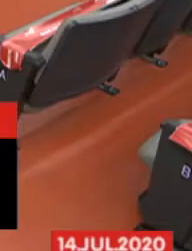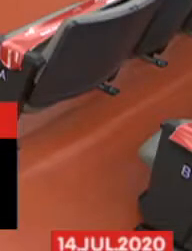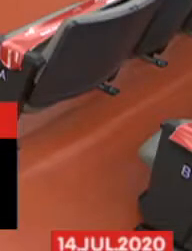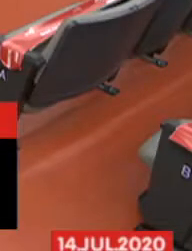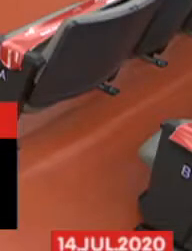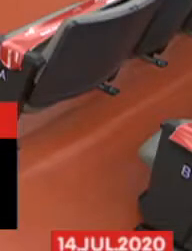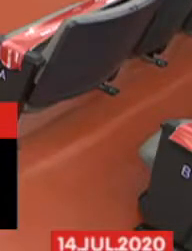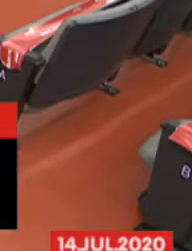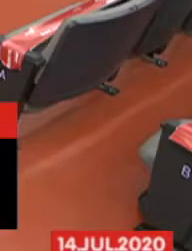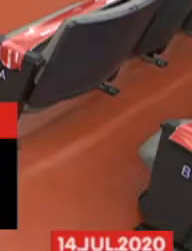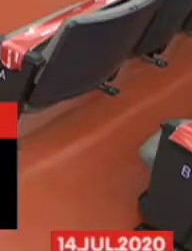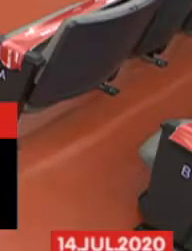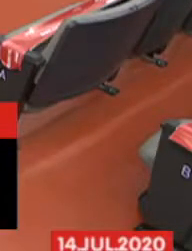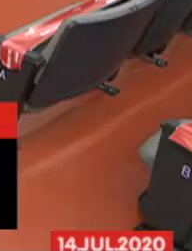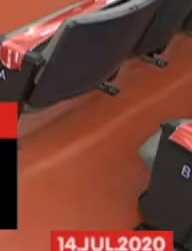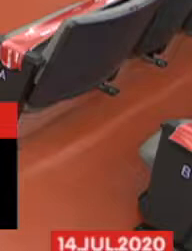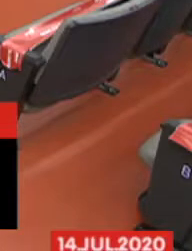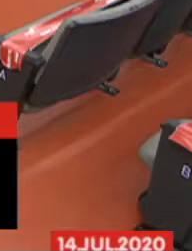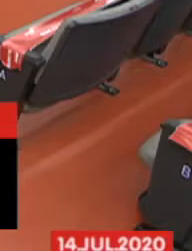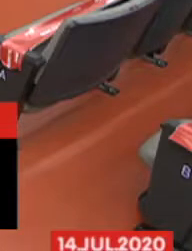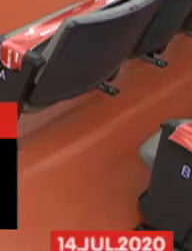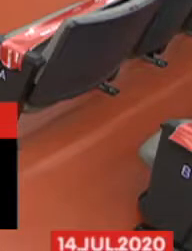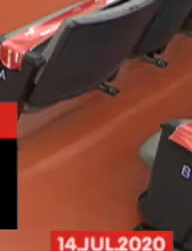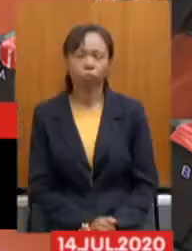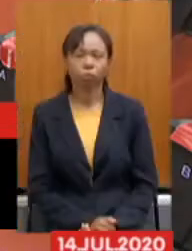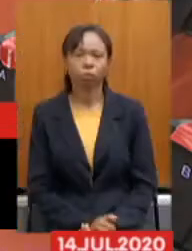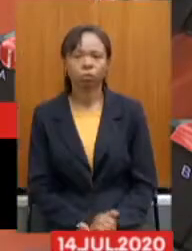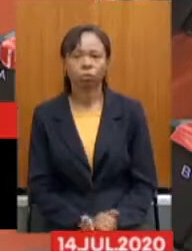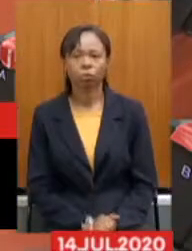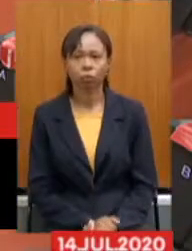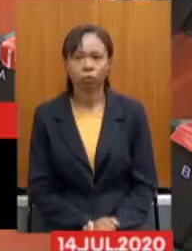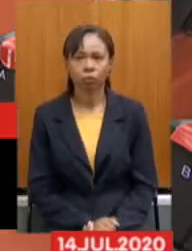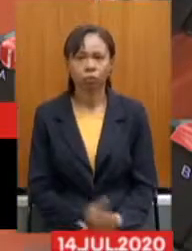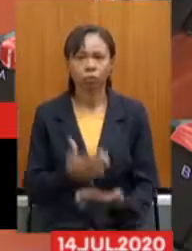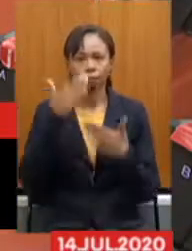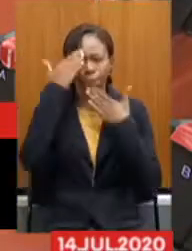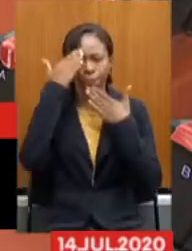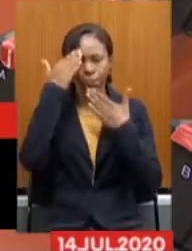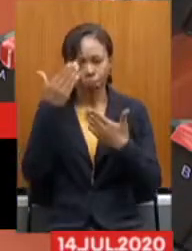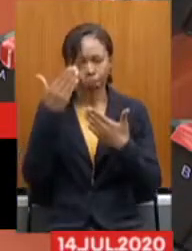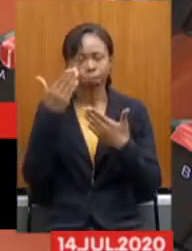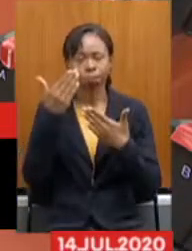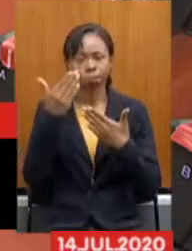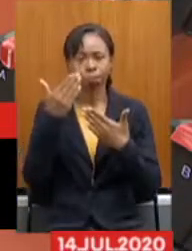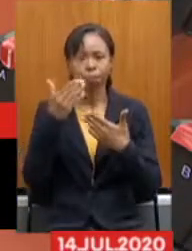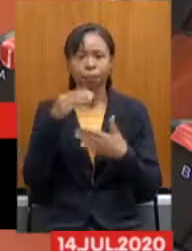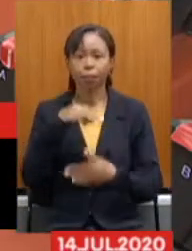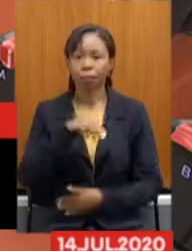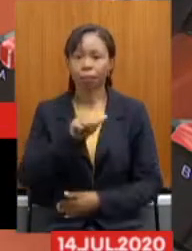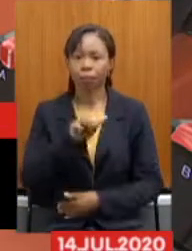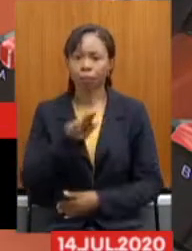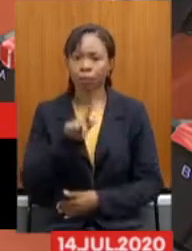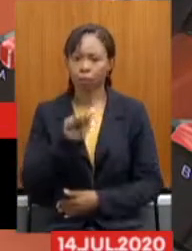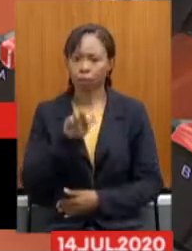Servidores Da justiça De primeira instância De Minas Gerais Eu